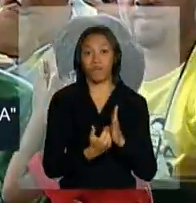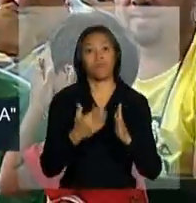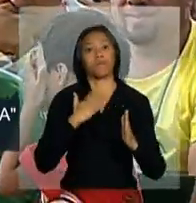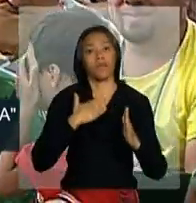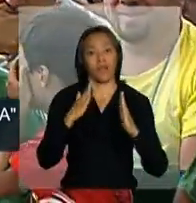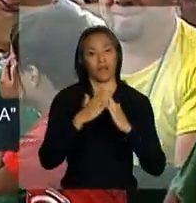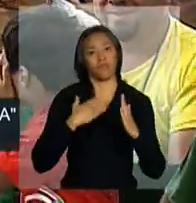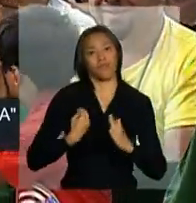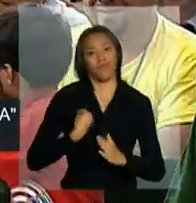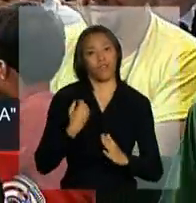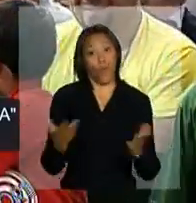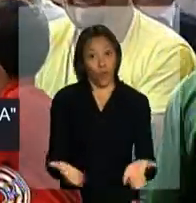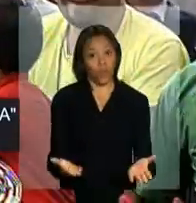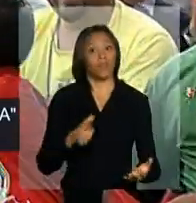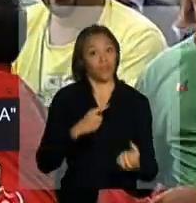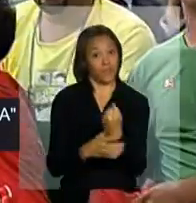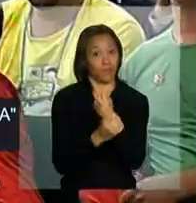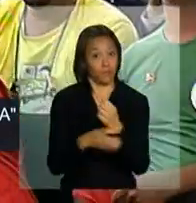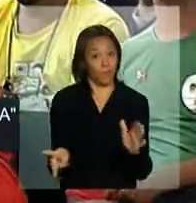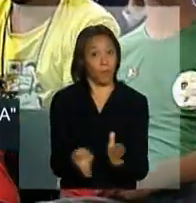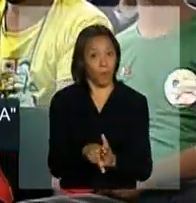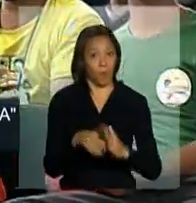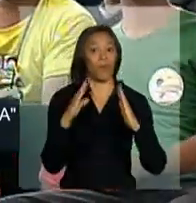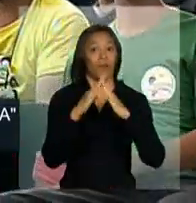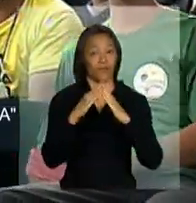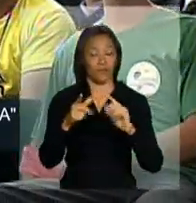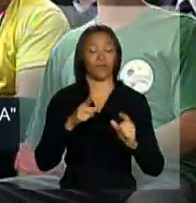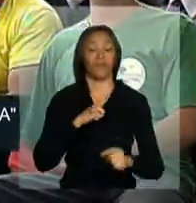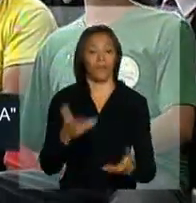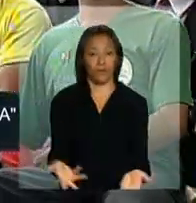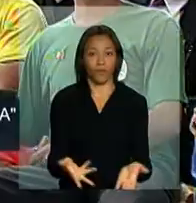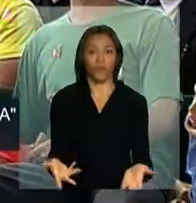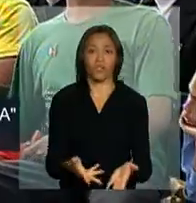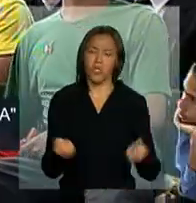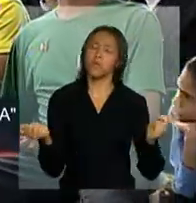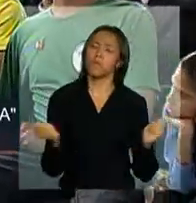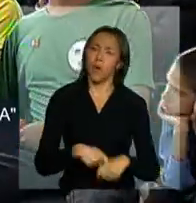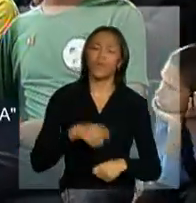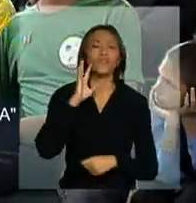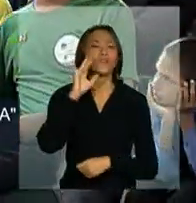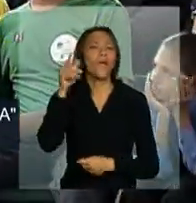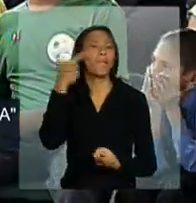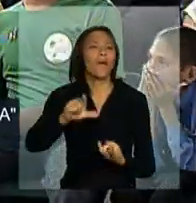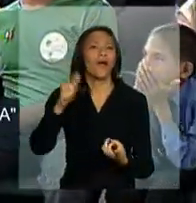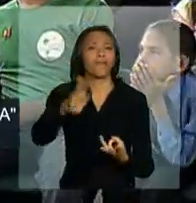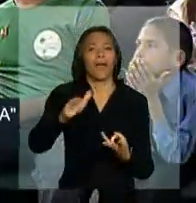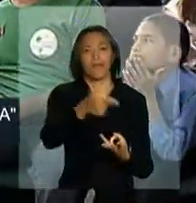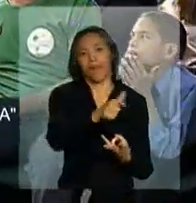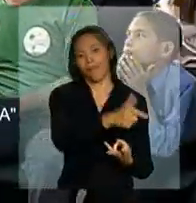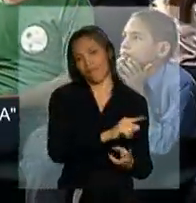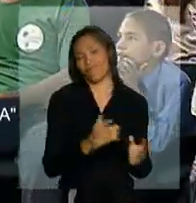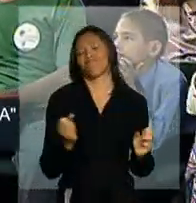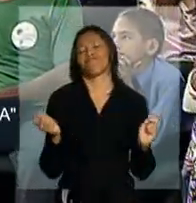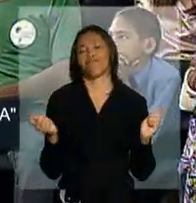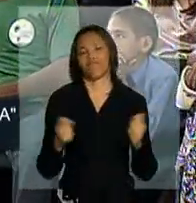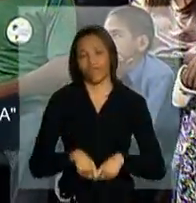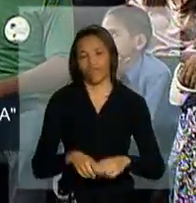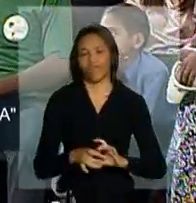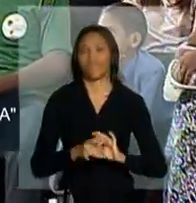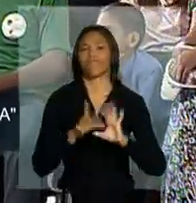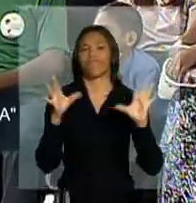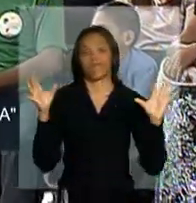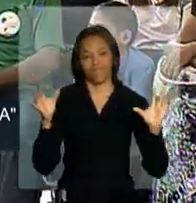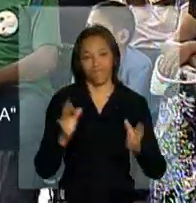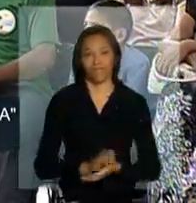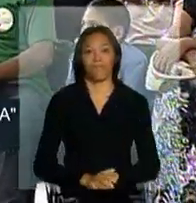têm hoje a segurança da casa própria e podem almejar novos sonhos. A